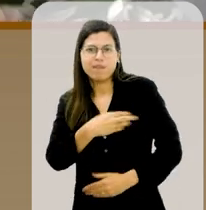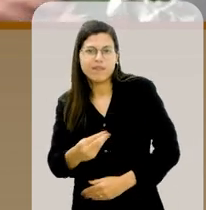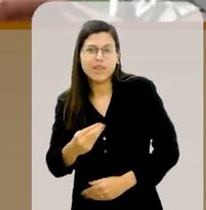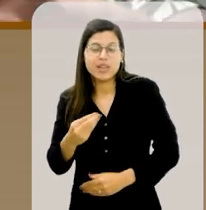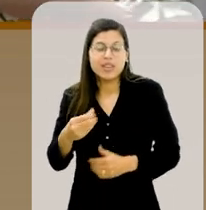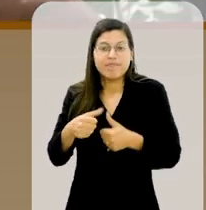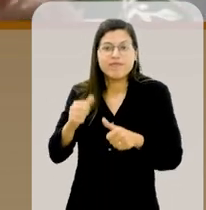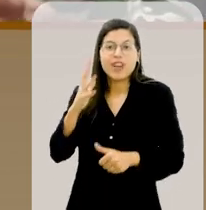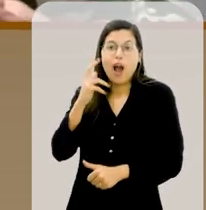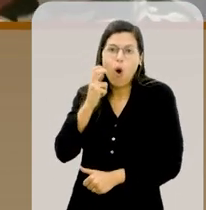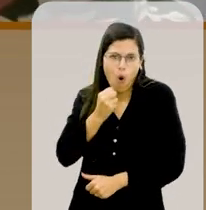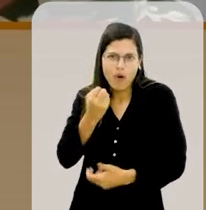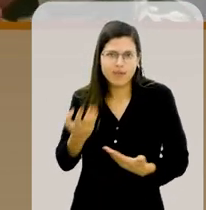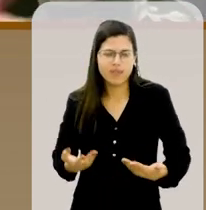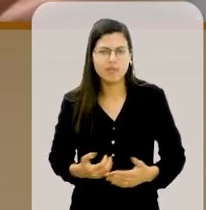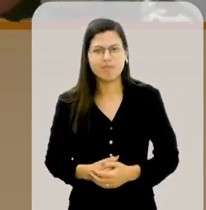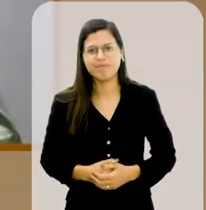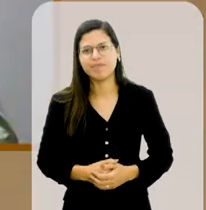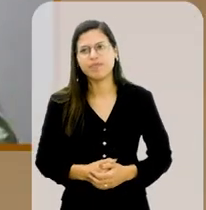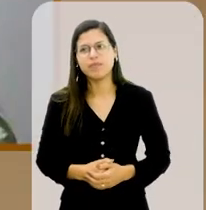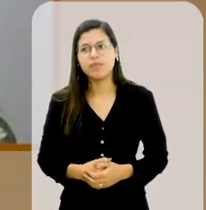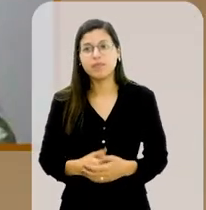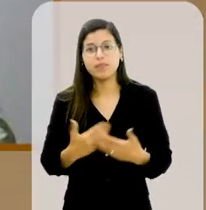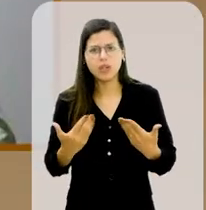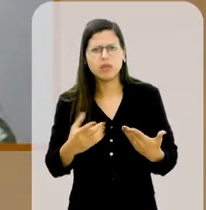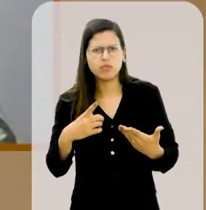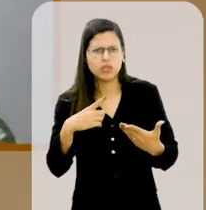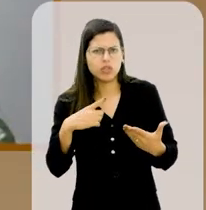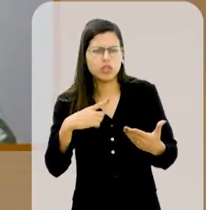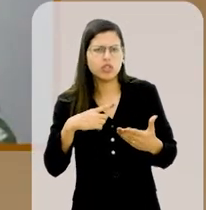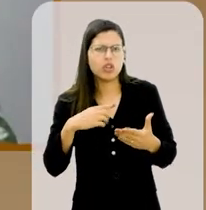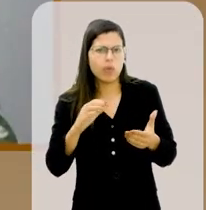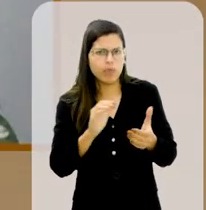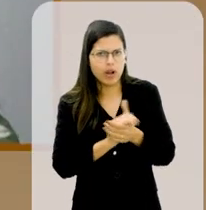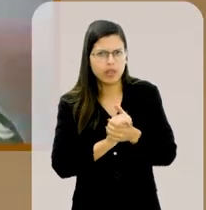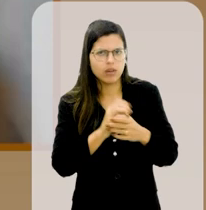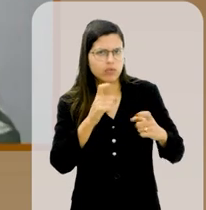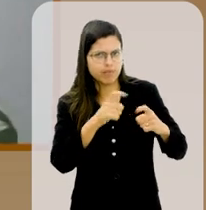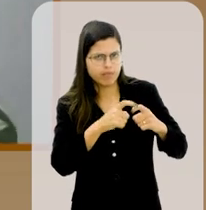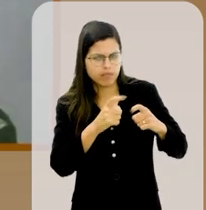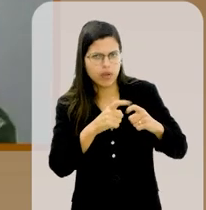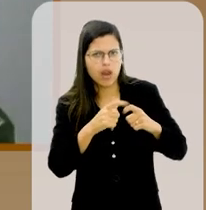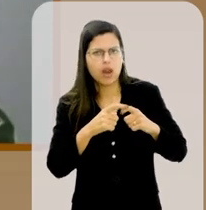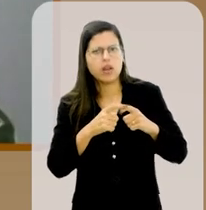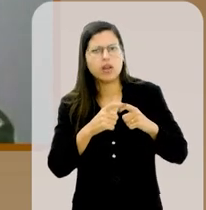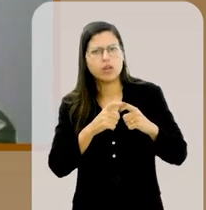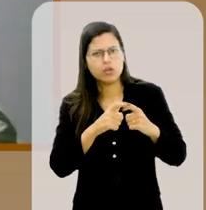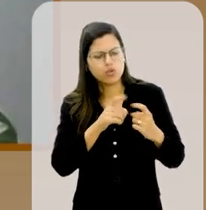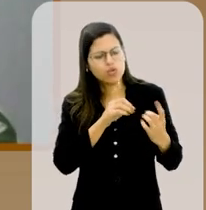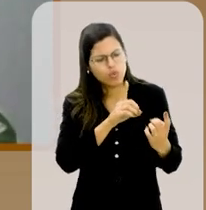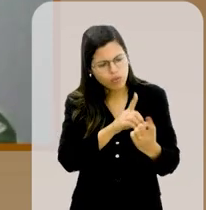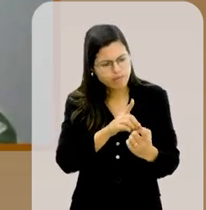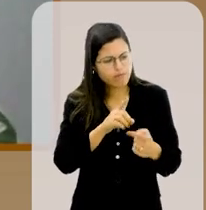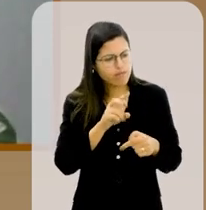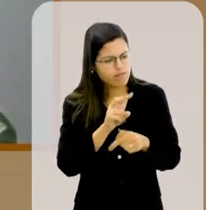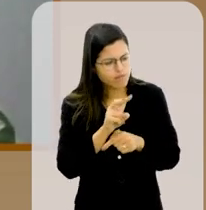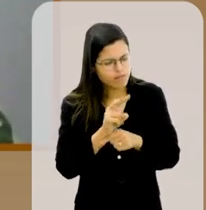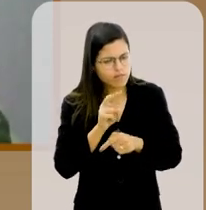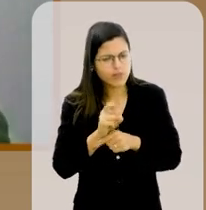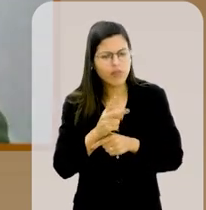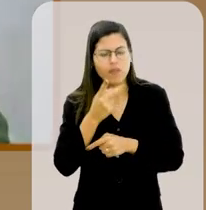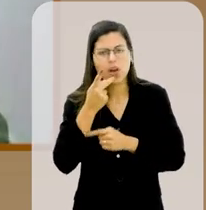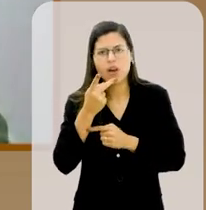Então, o casal de médicos que era a vizinhança foi me examinar e me disse, ela está